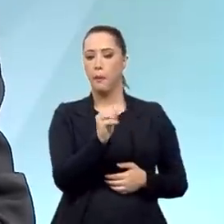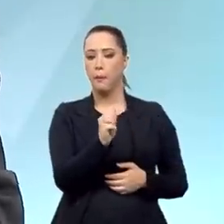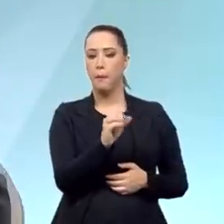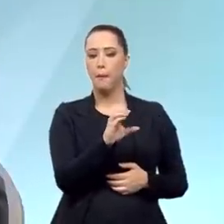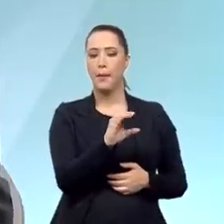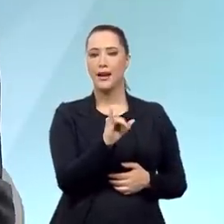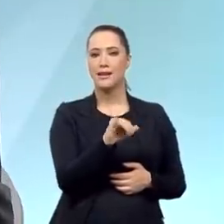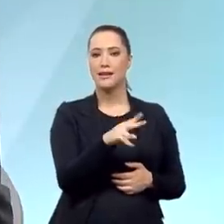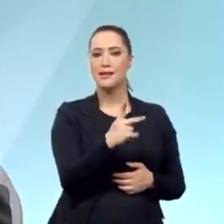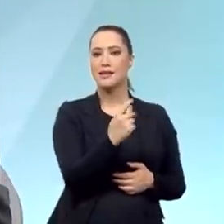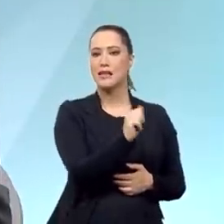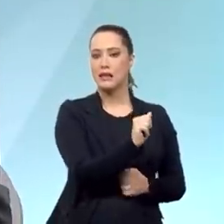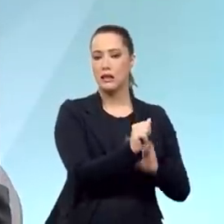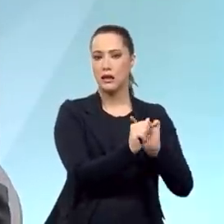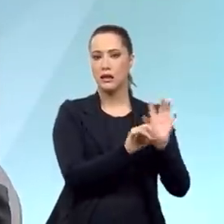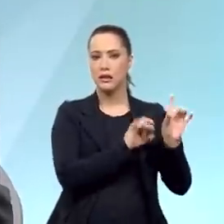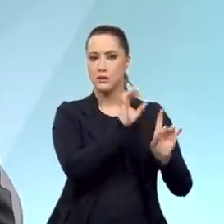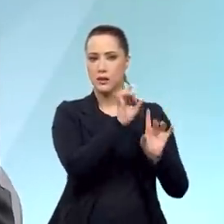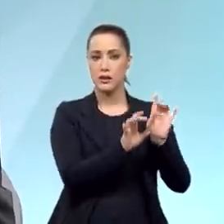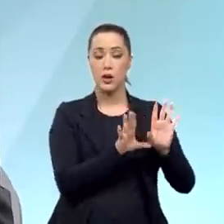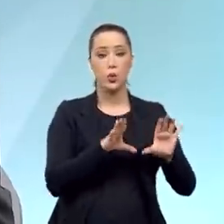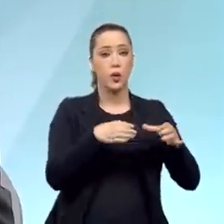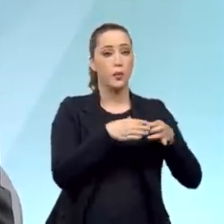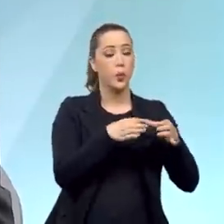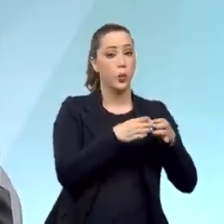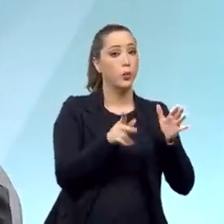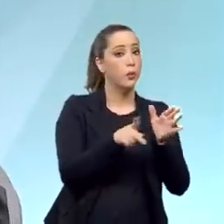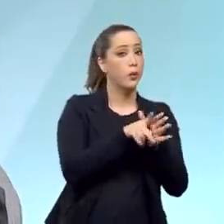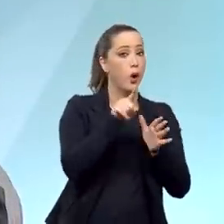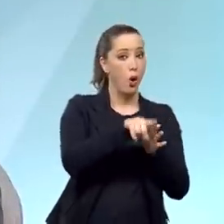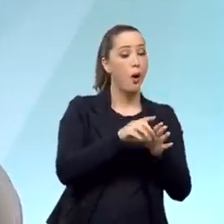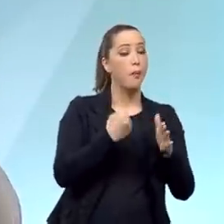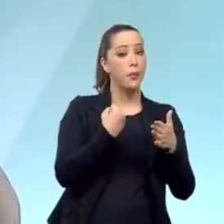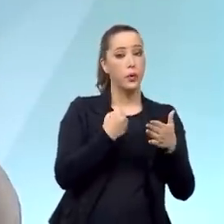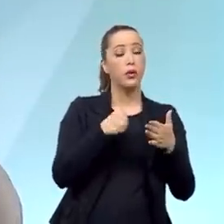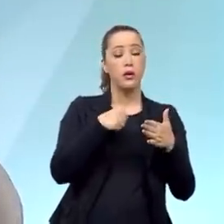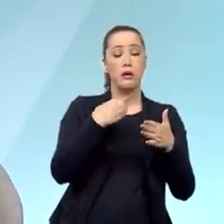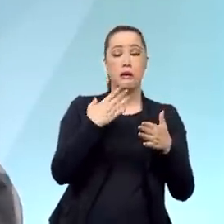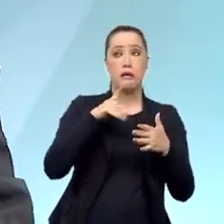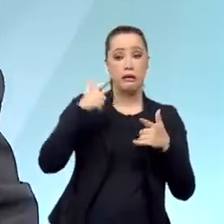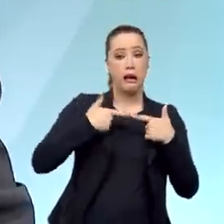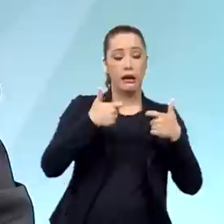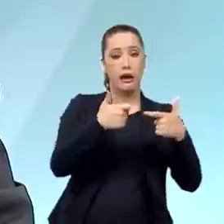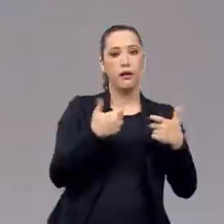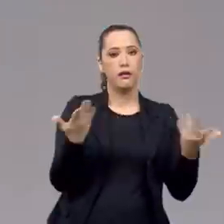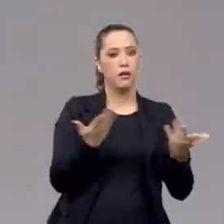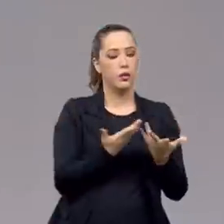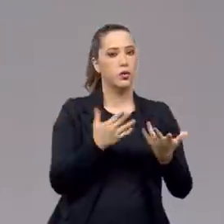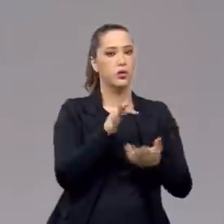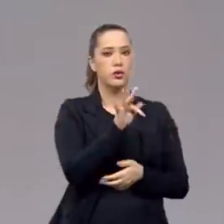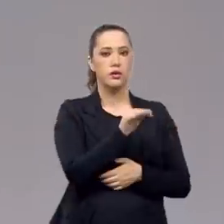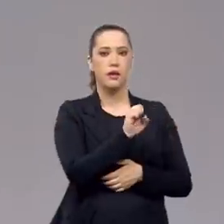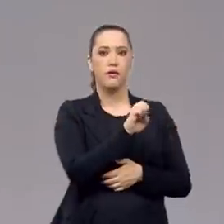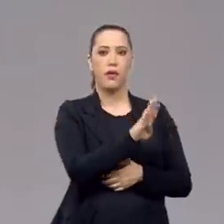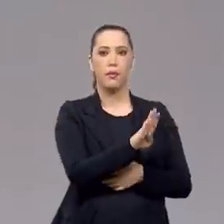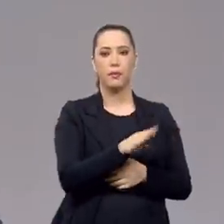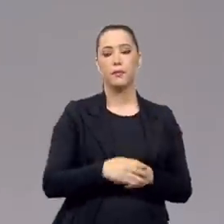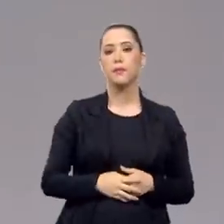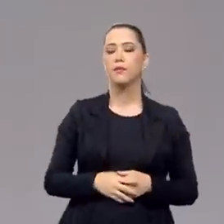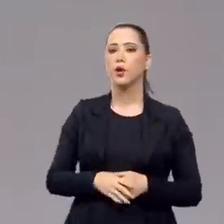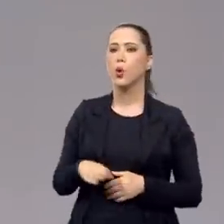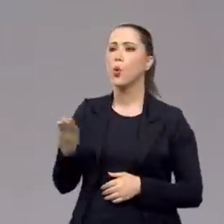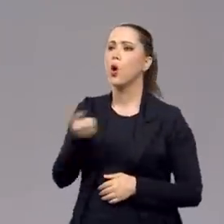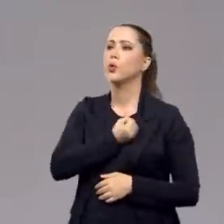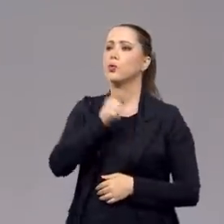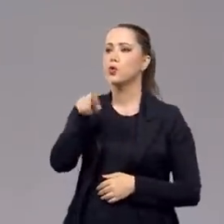específico só pros integrantes da FEB. É interessante, a gente não usa esse termo hoje, né? Mas é por causa disso. Quantos continuam